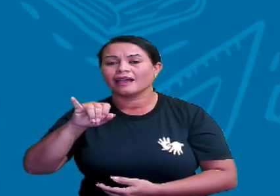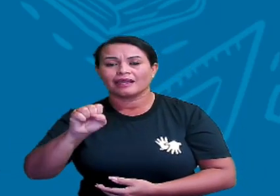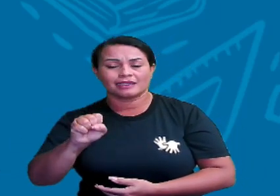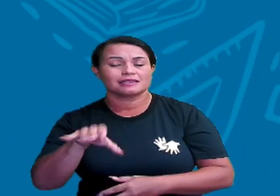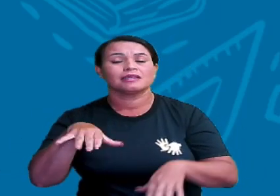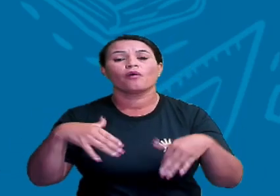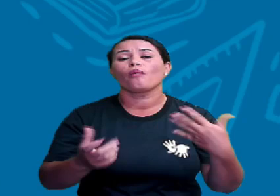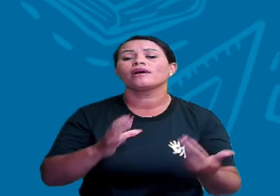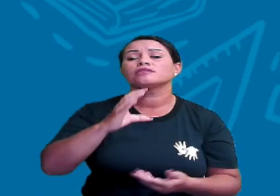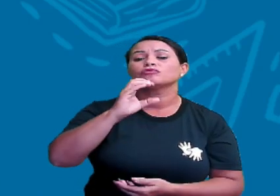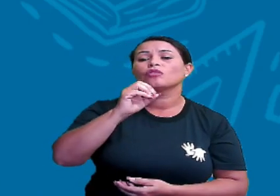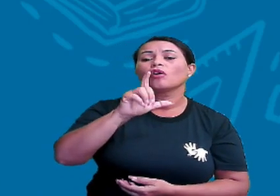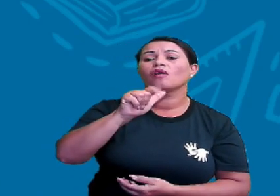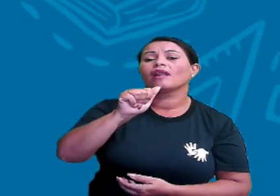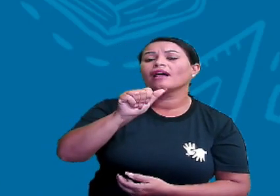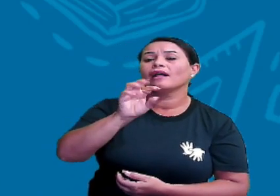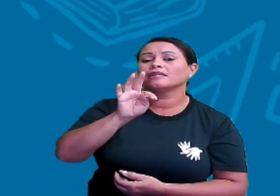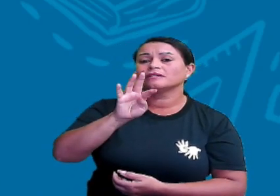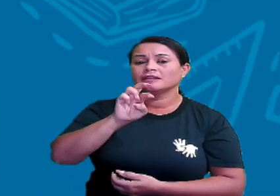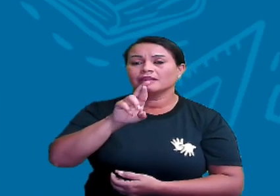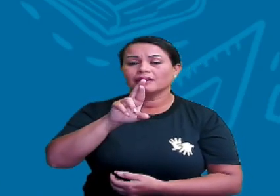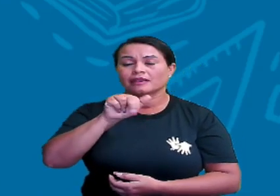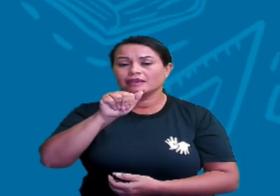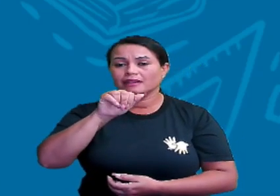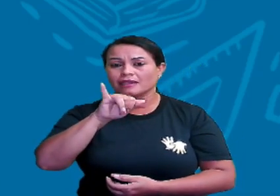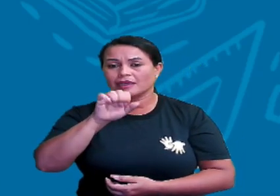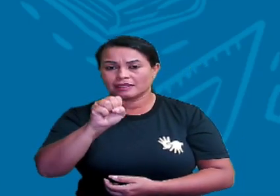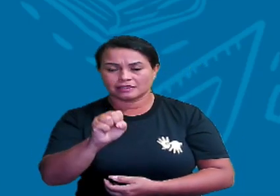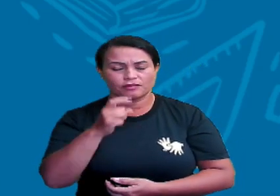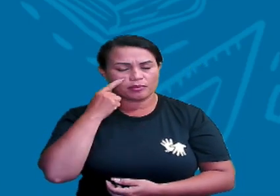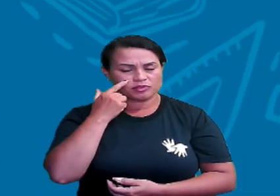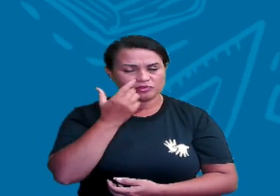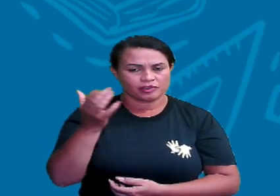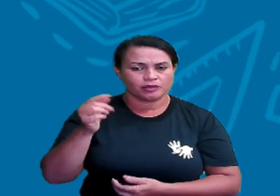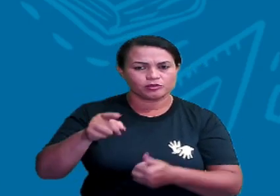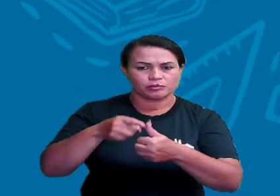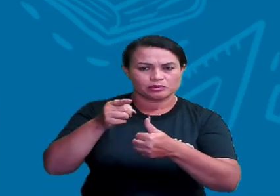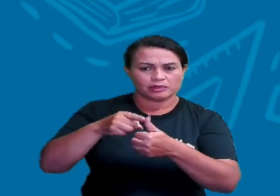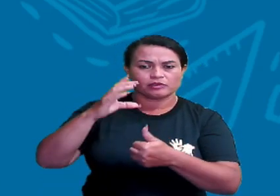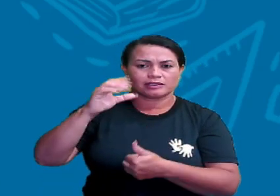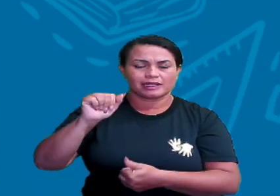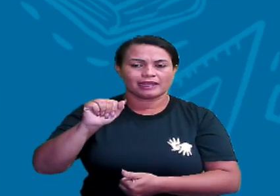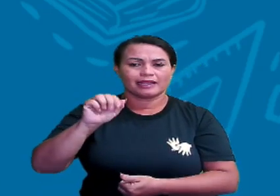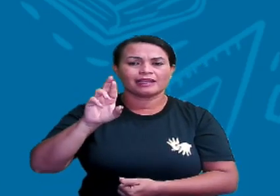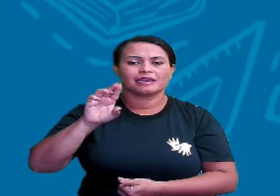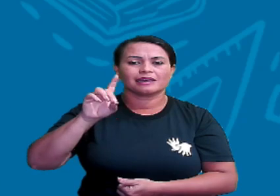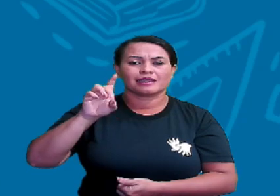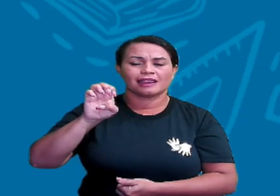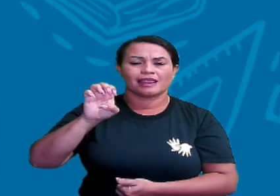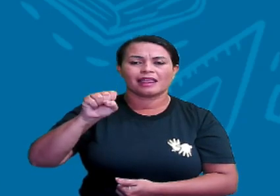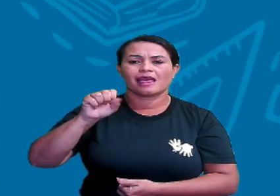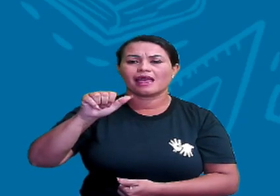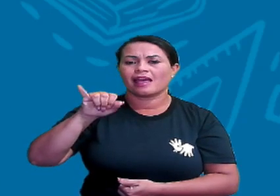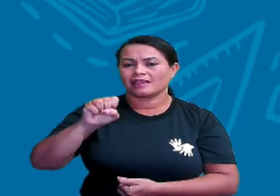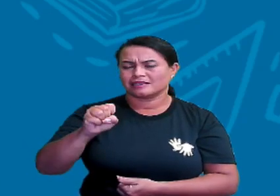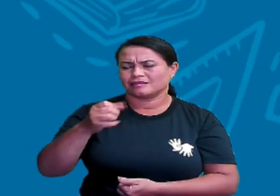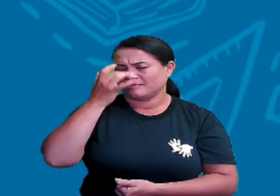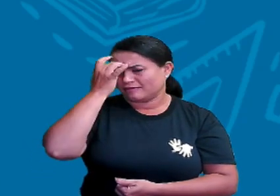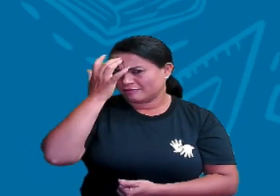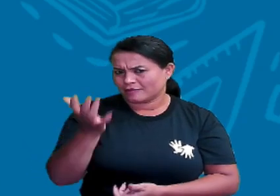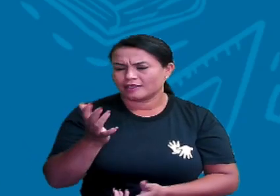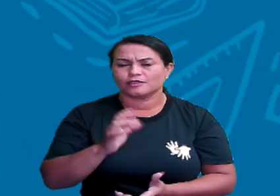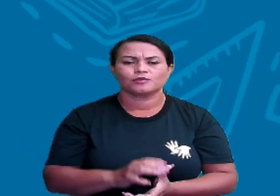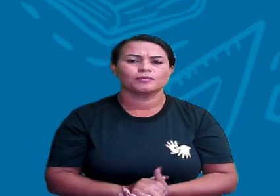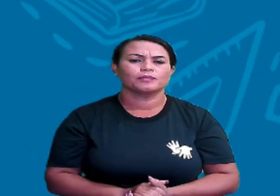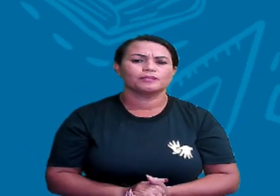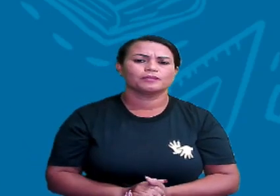pontos colaterais, tá? Então, vamos para os pontos cardeais. Muito fácil, os pontos cardeais, né, gente?